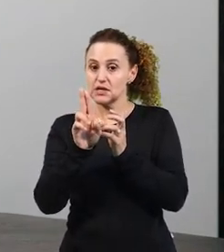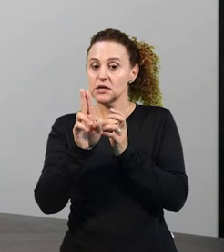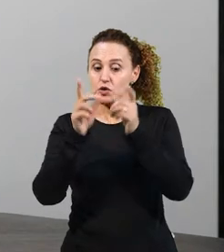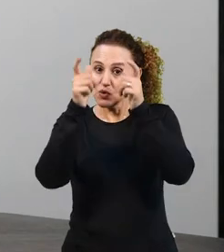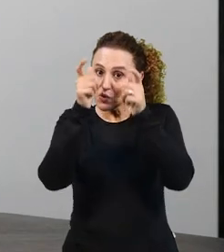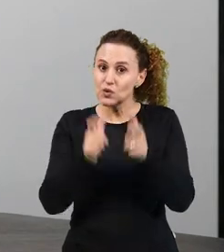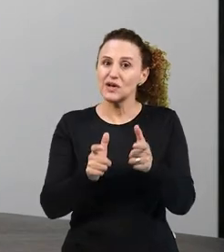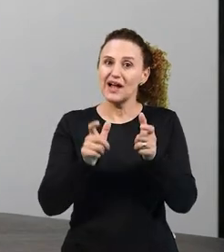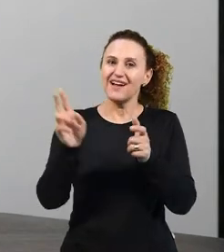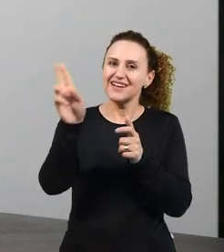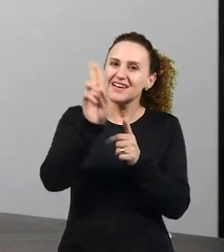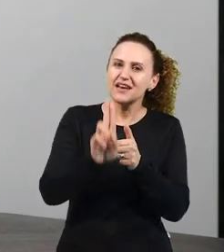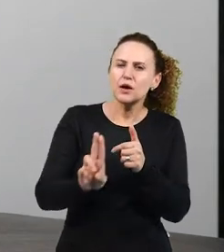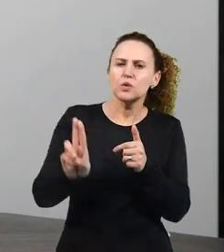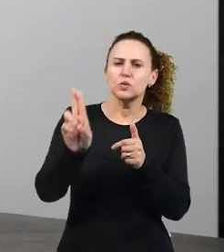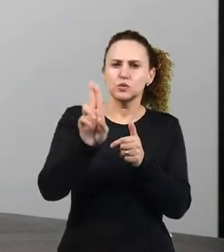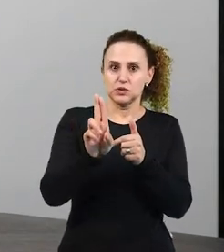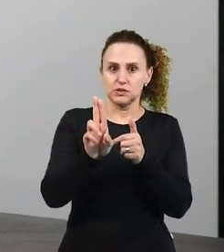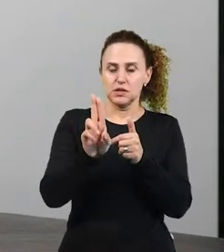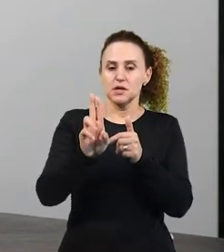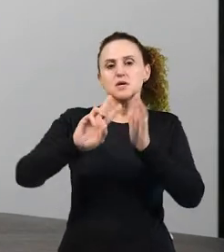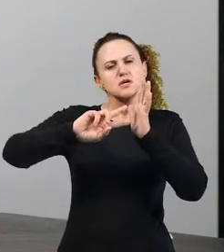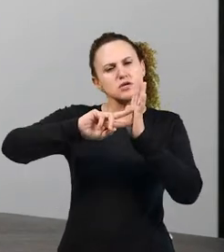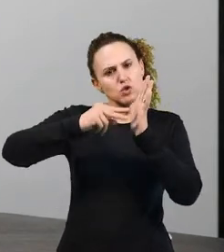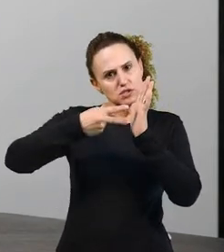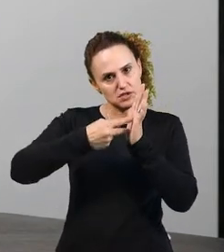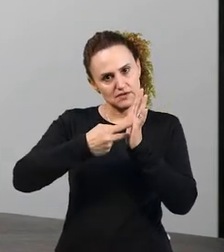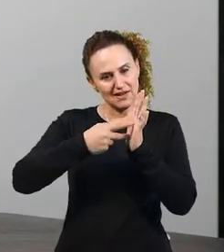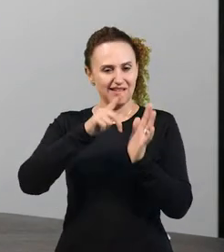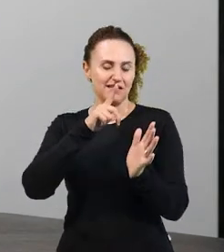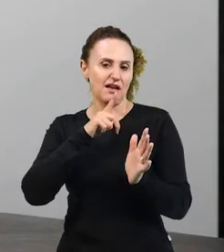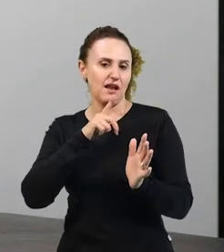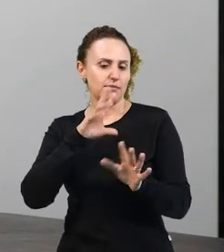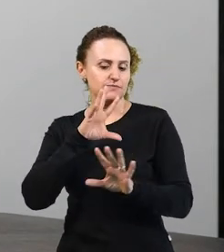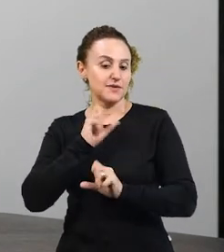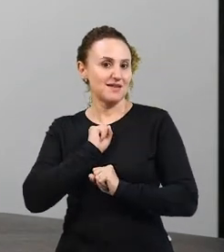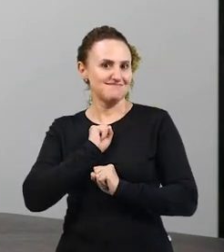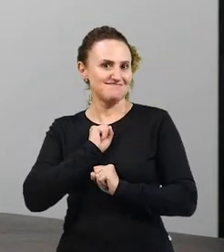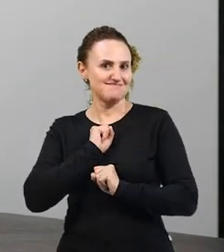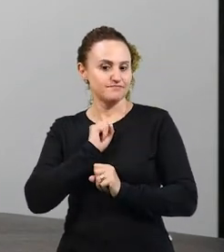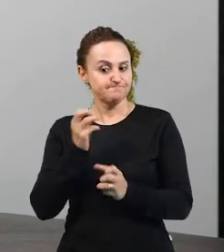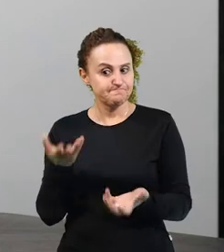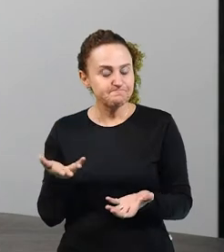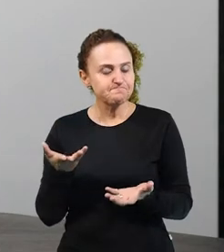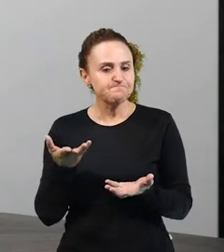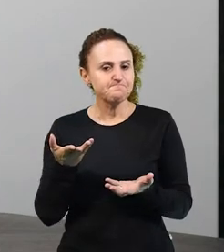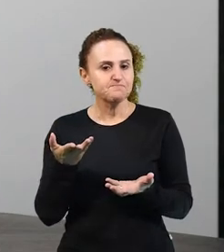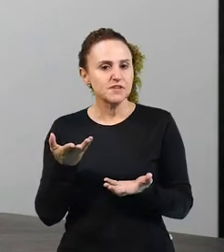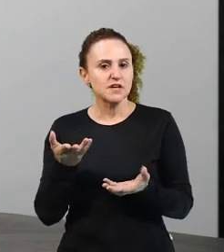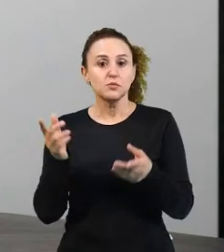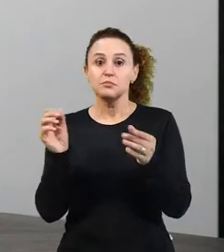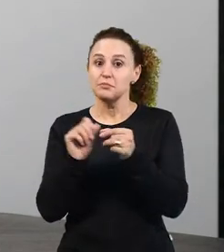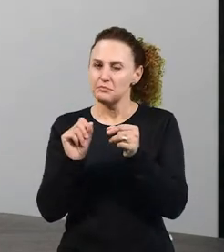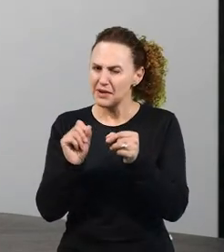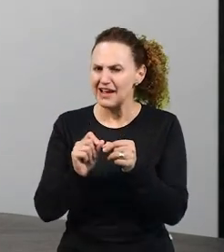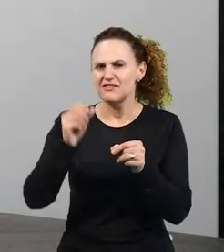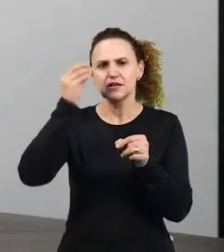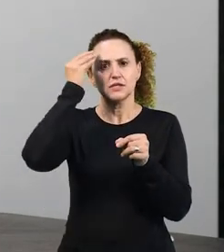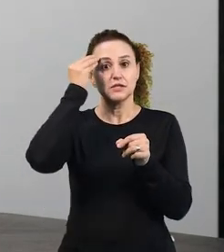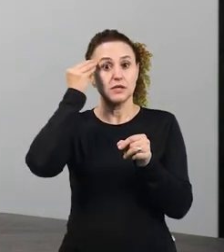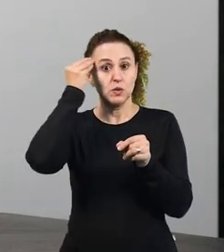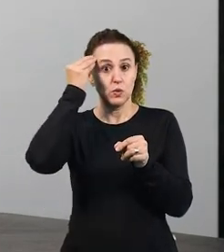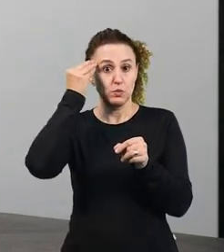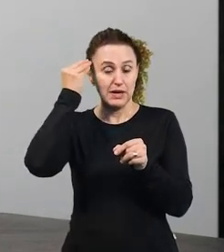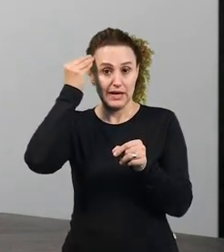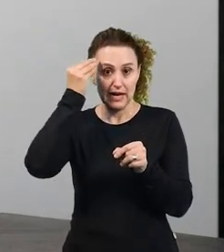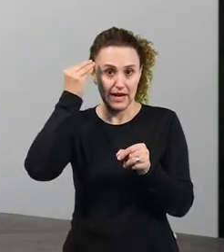que ela ocupa, a função que ela vai ter e o significado que ela adquire naquela posição. Então, para fazer uma análise